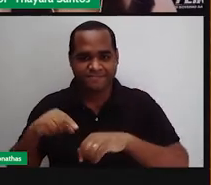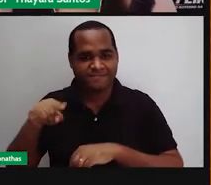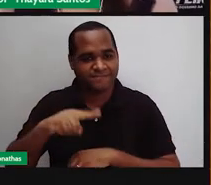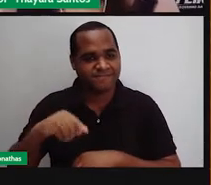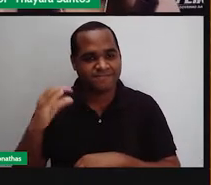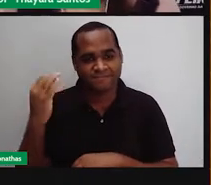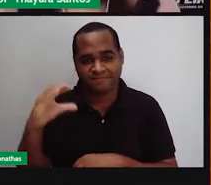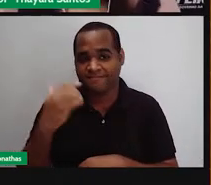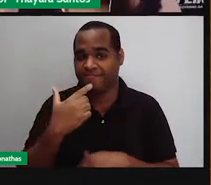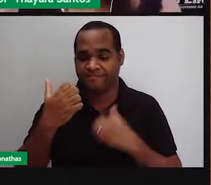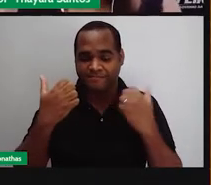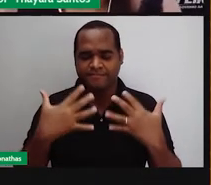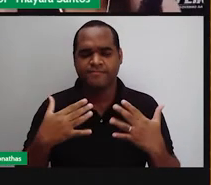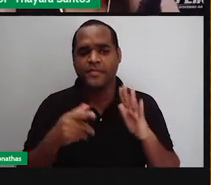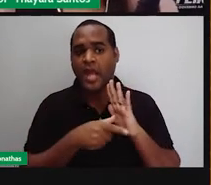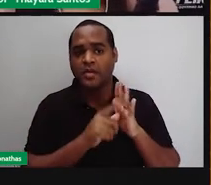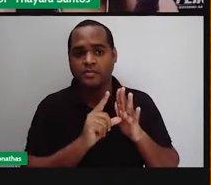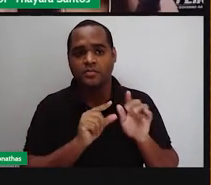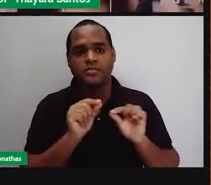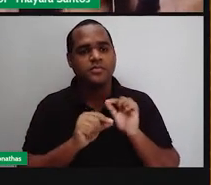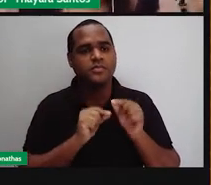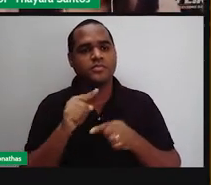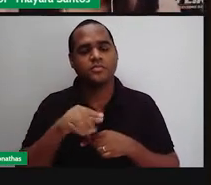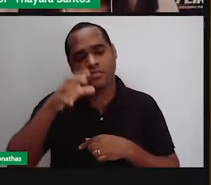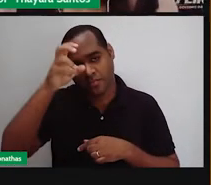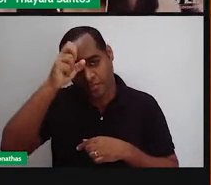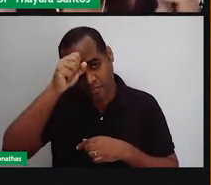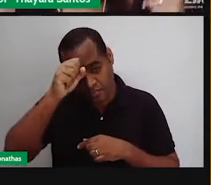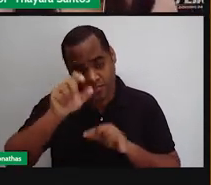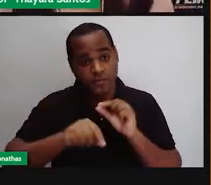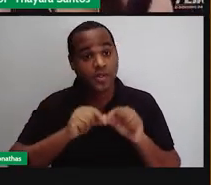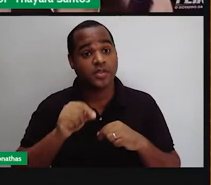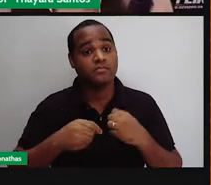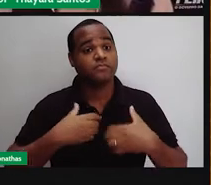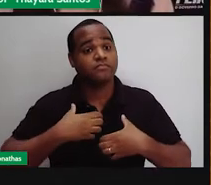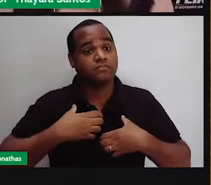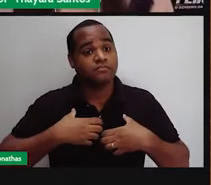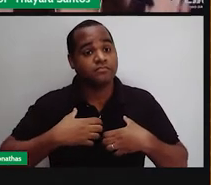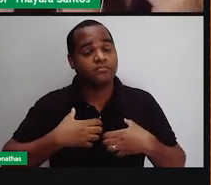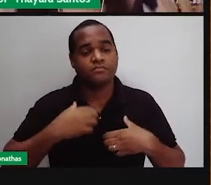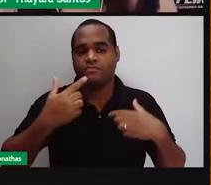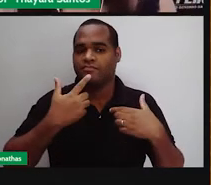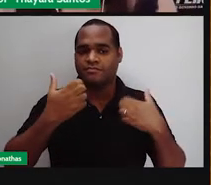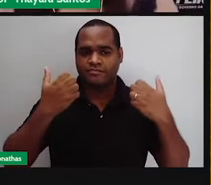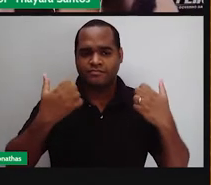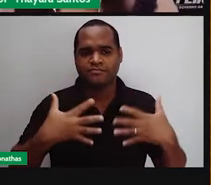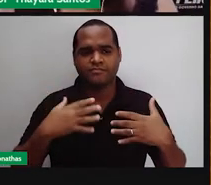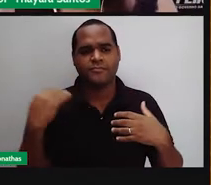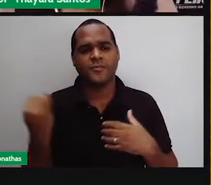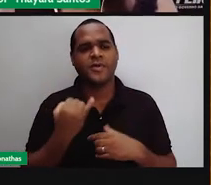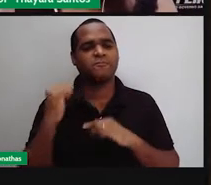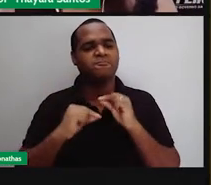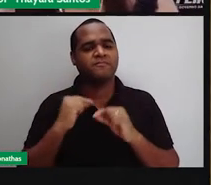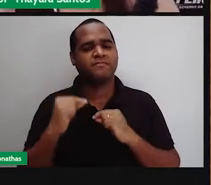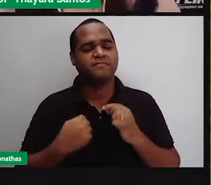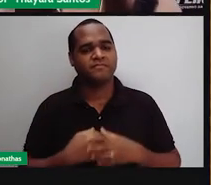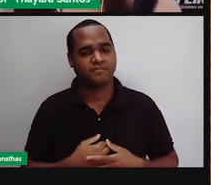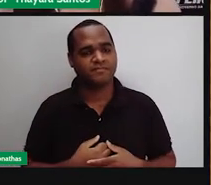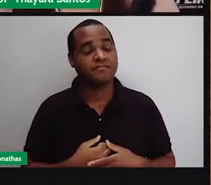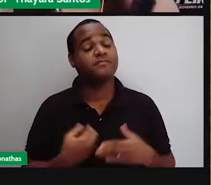Então, na aula anterior a gente estudou sobre os sentidos, né? A gente começou a falar sobre esses sentidos.